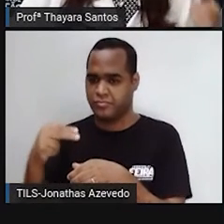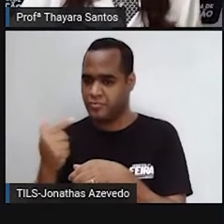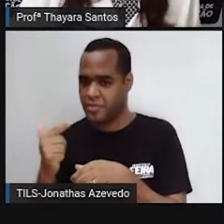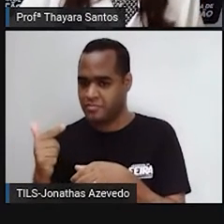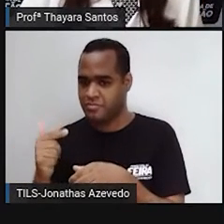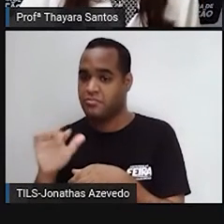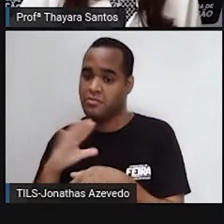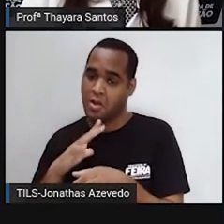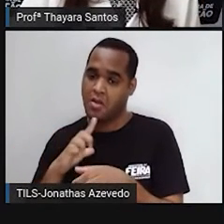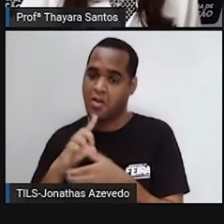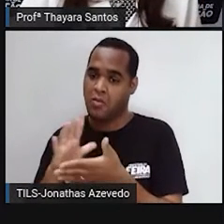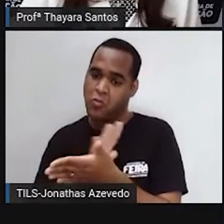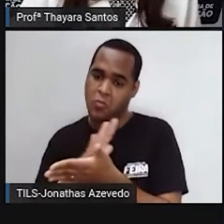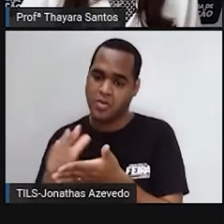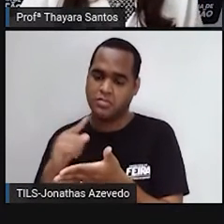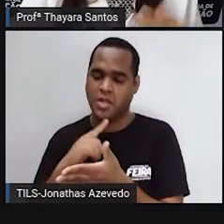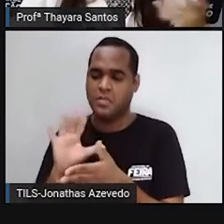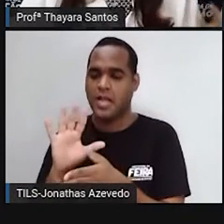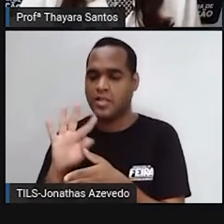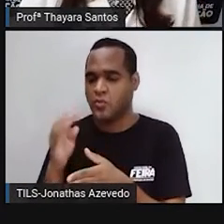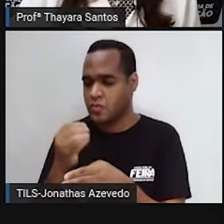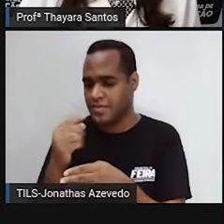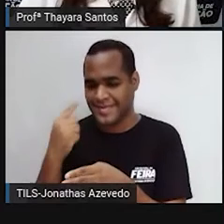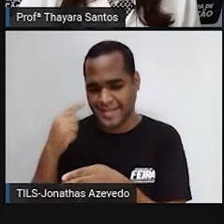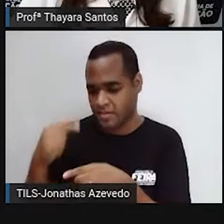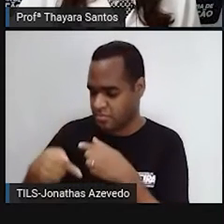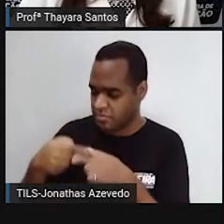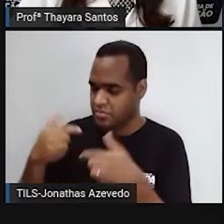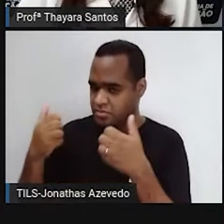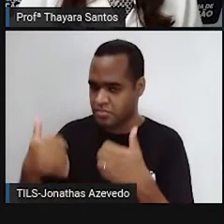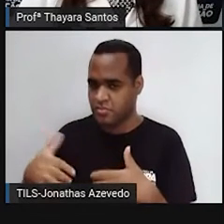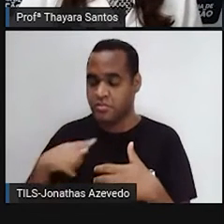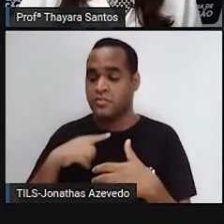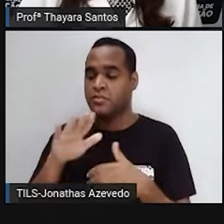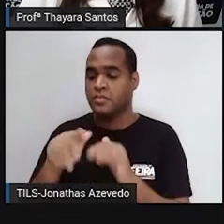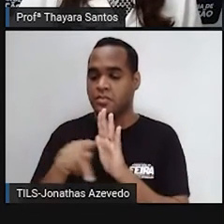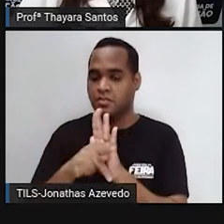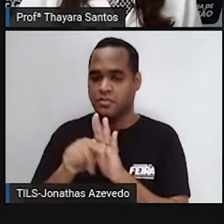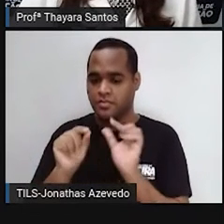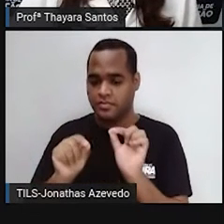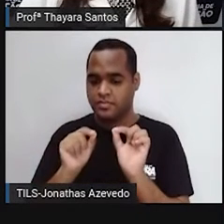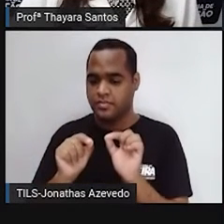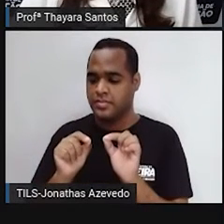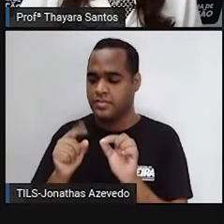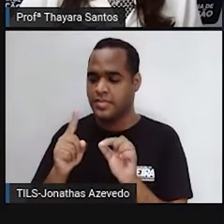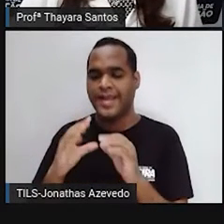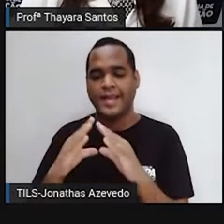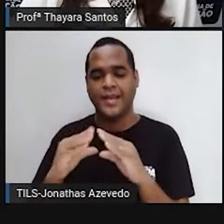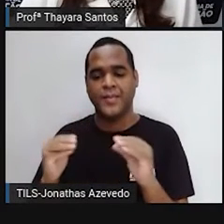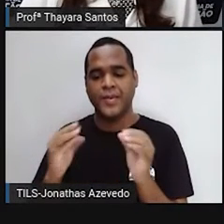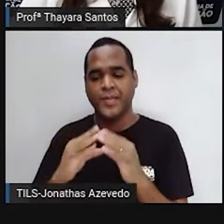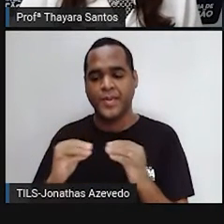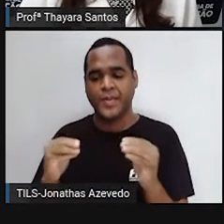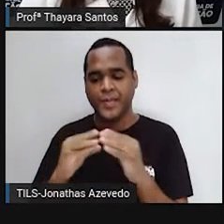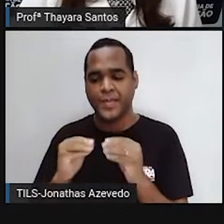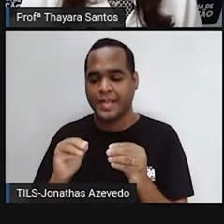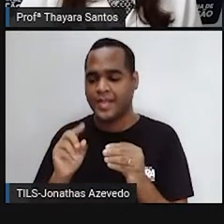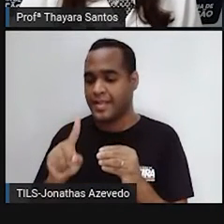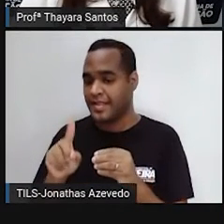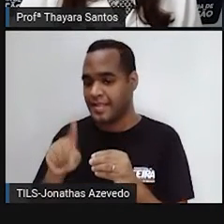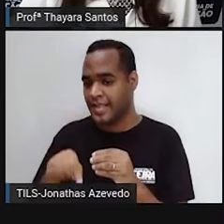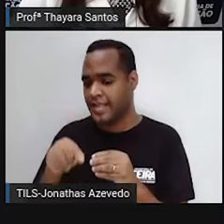todas elas têm um material genético. E se esse núcleo não estiver presente, o material genético vai estar disperso aqui no que a gente chama de